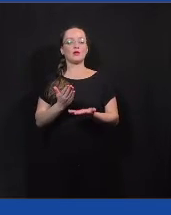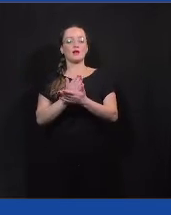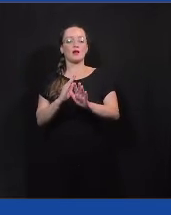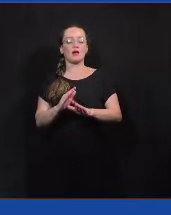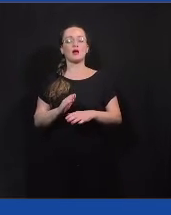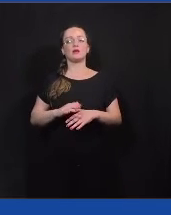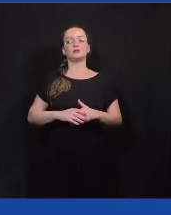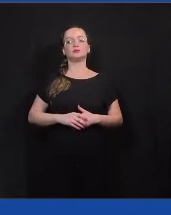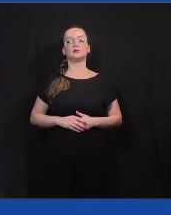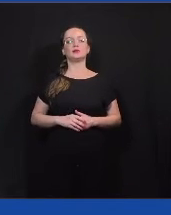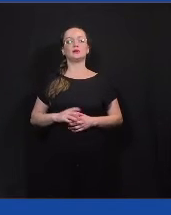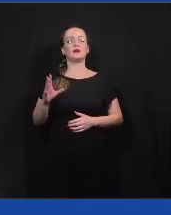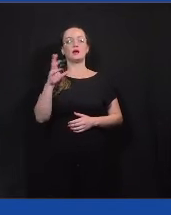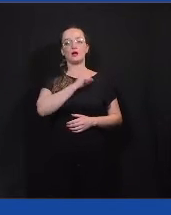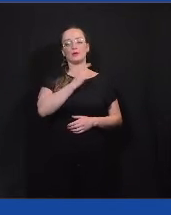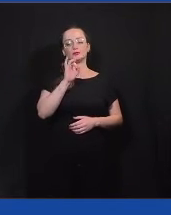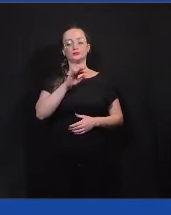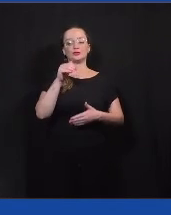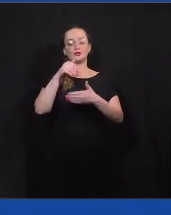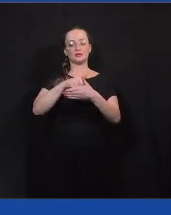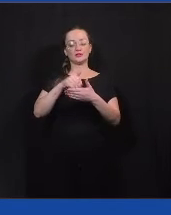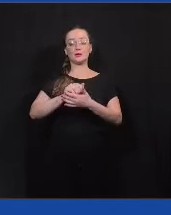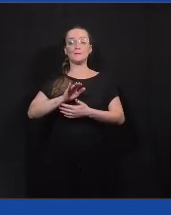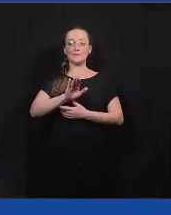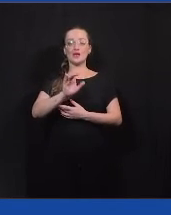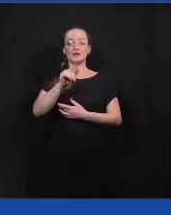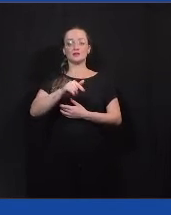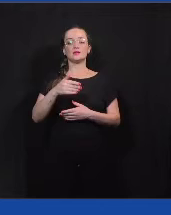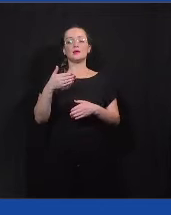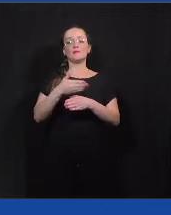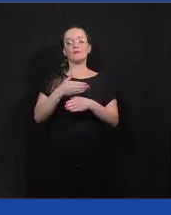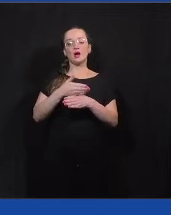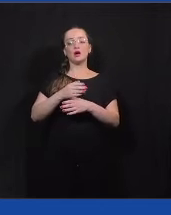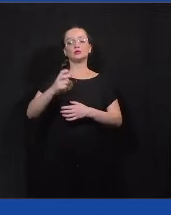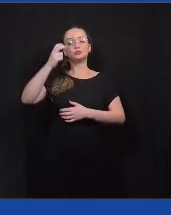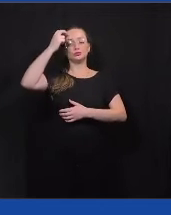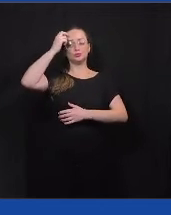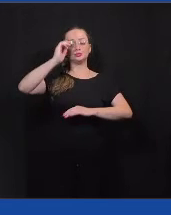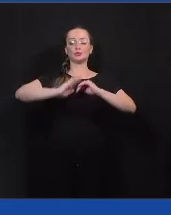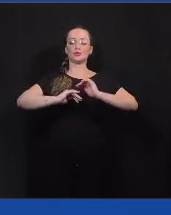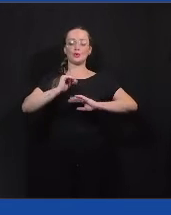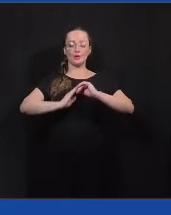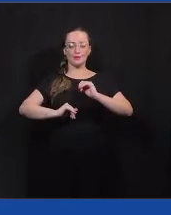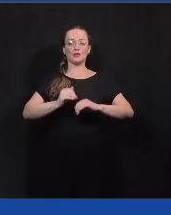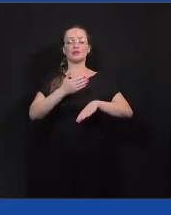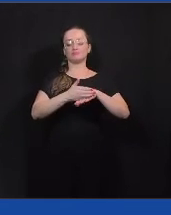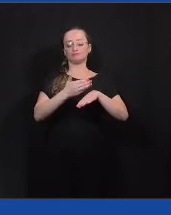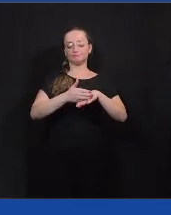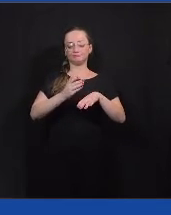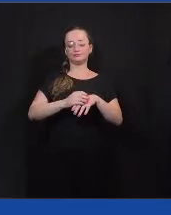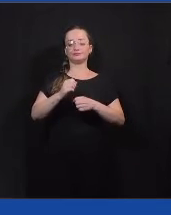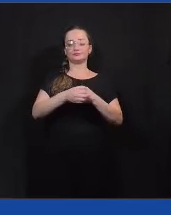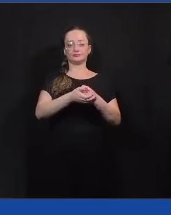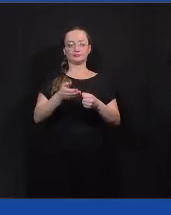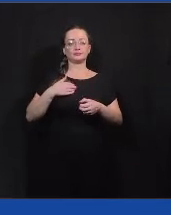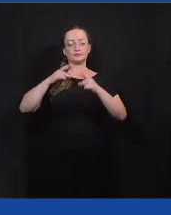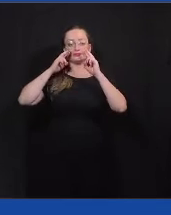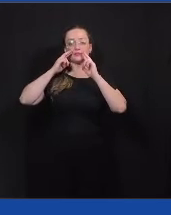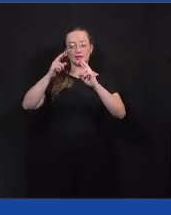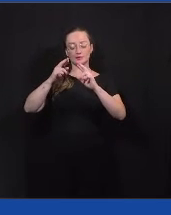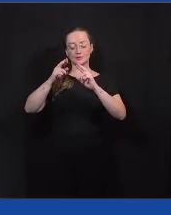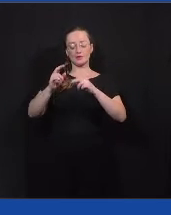numa eleição, mas que faz parte de uma cultura, de um hábito, e democrática, por respeito aos valores